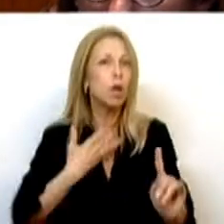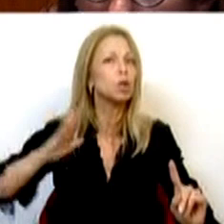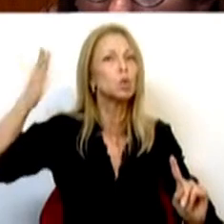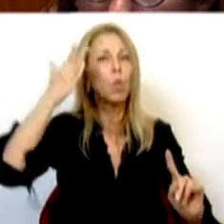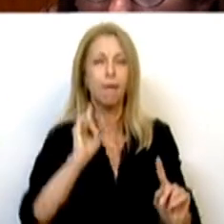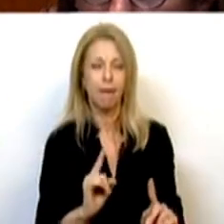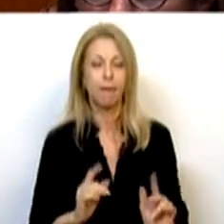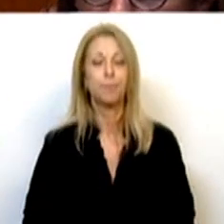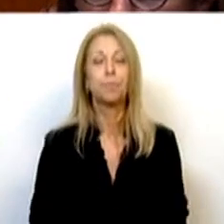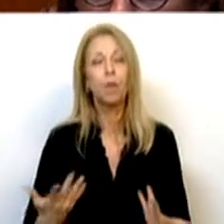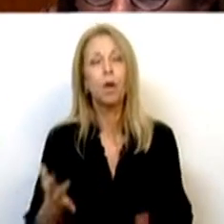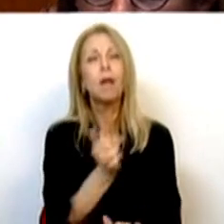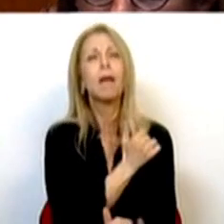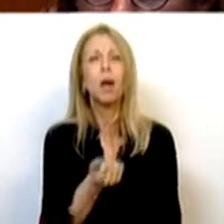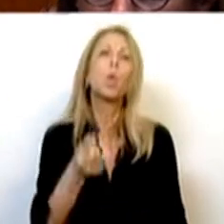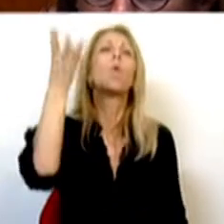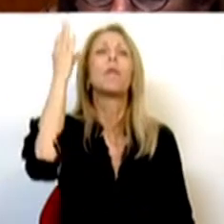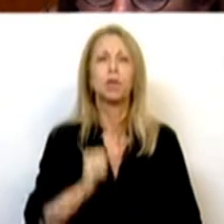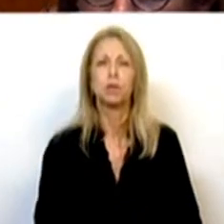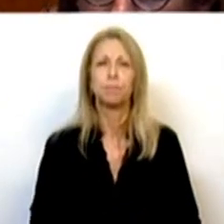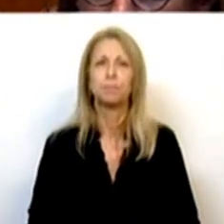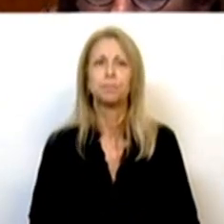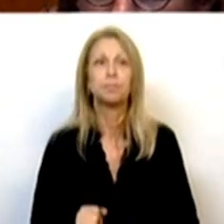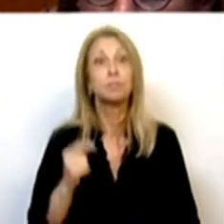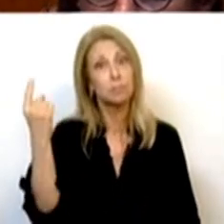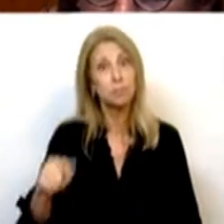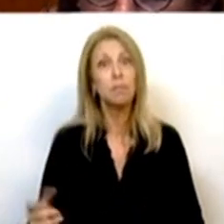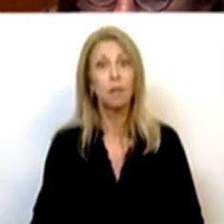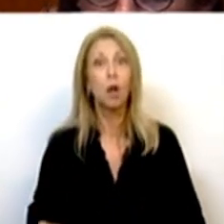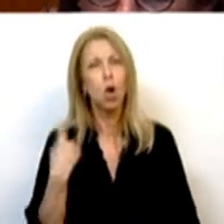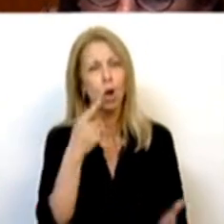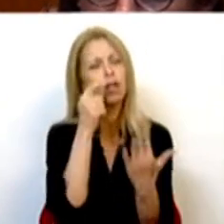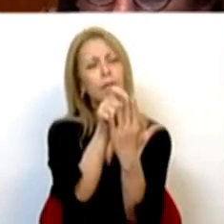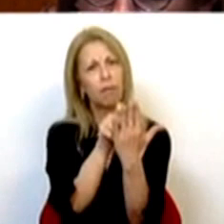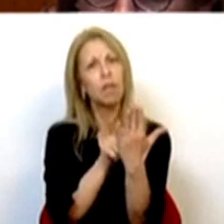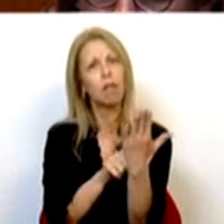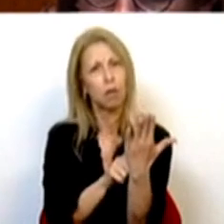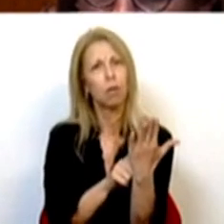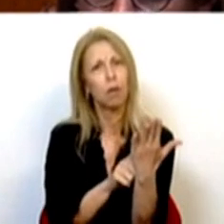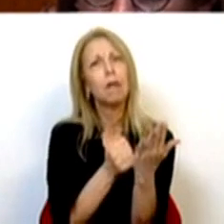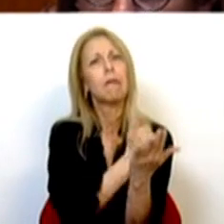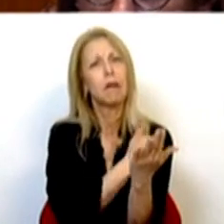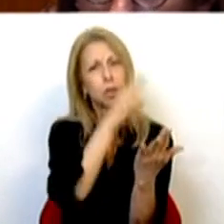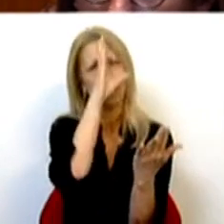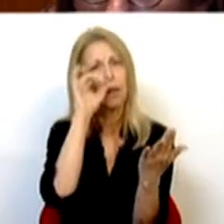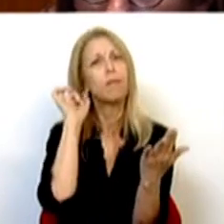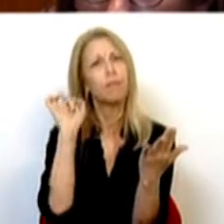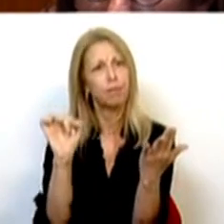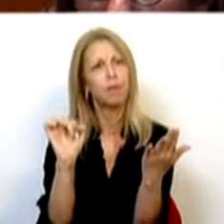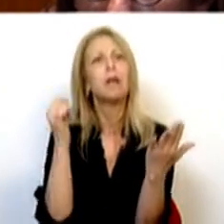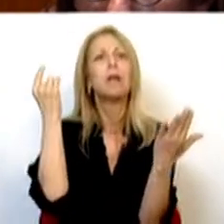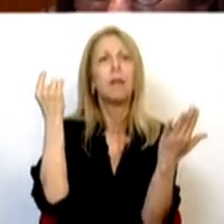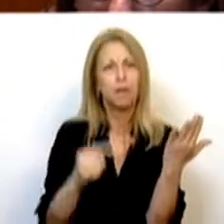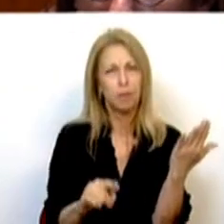Relativamente aos imóveis, quantos imóveis é que temos mobilizados, nós temos um inventário com aptidão habitacional